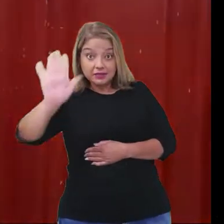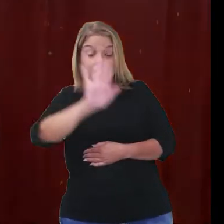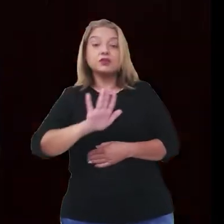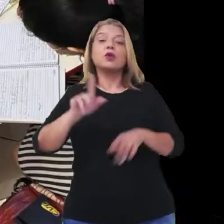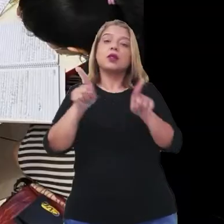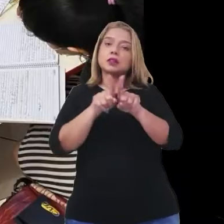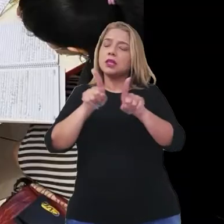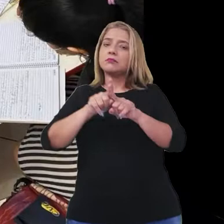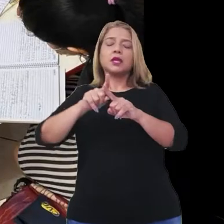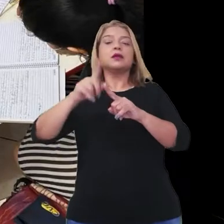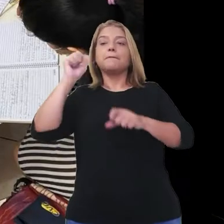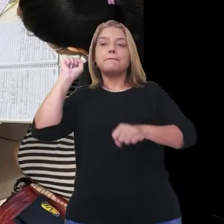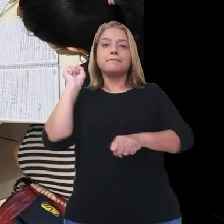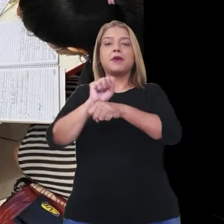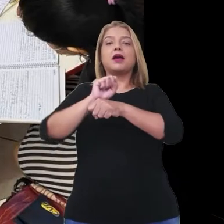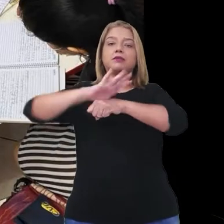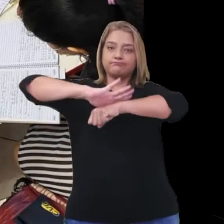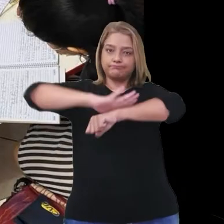o racismo.